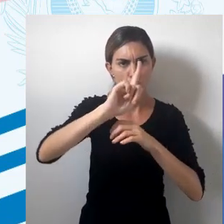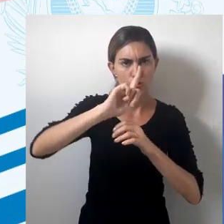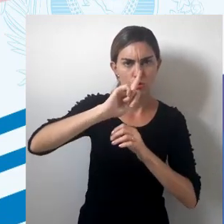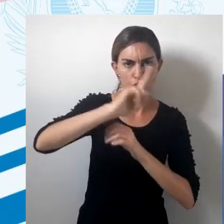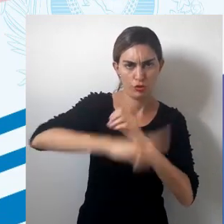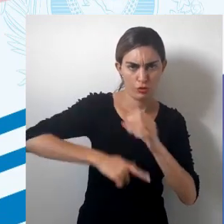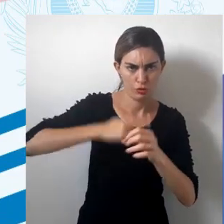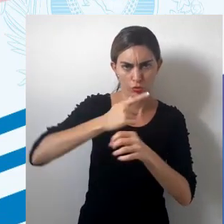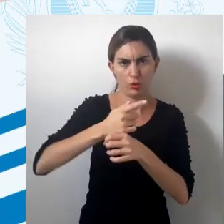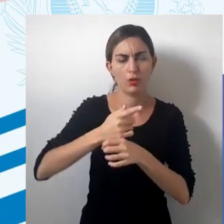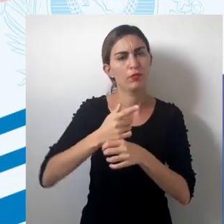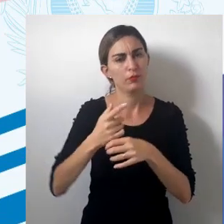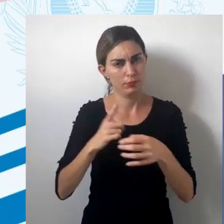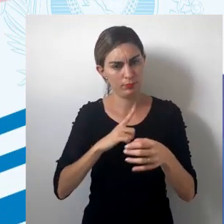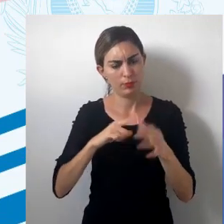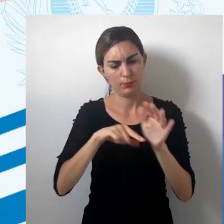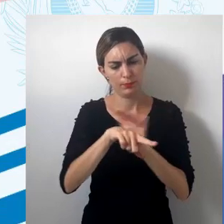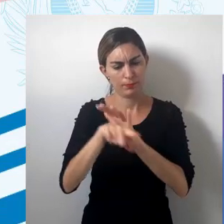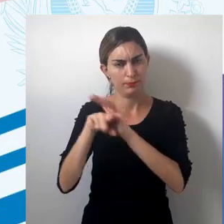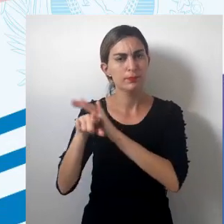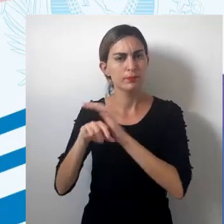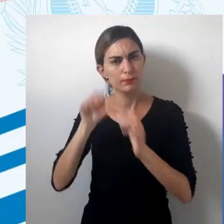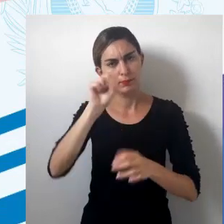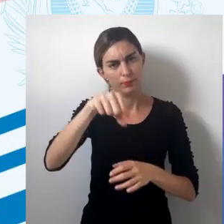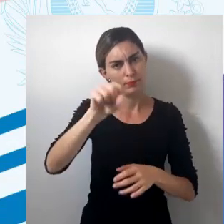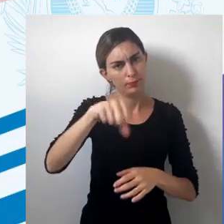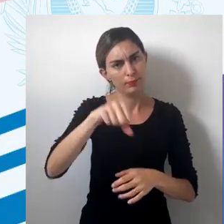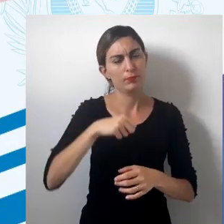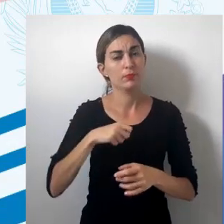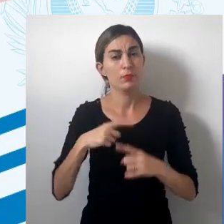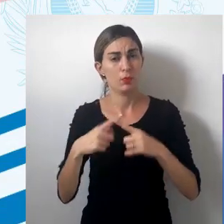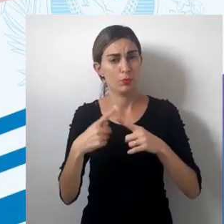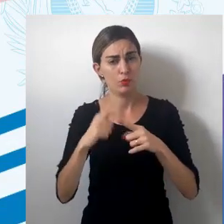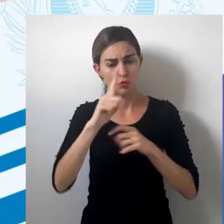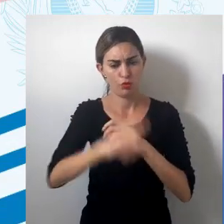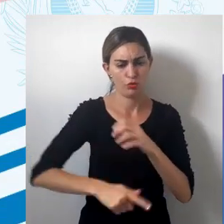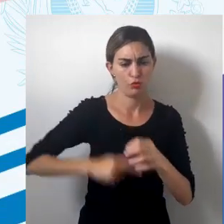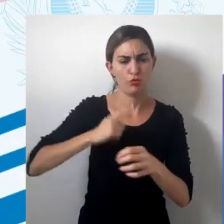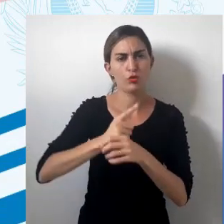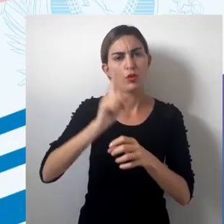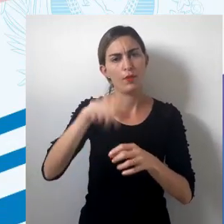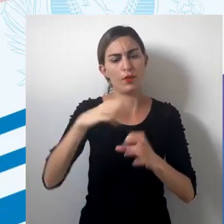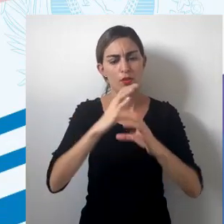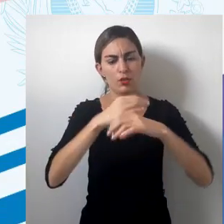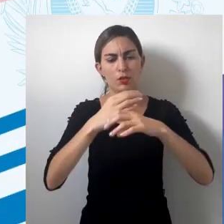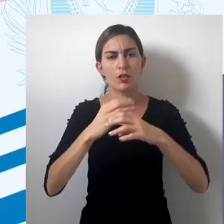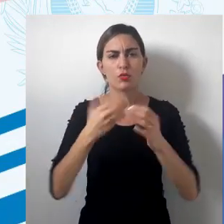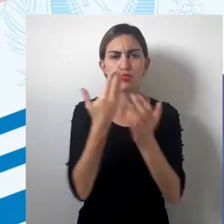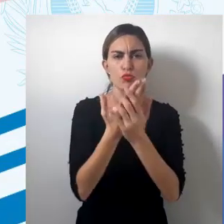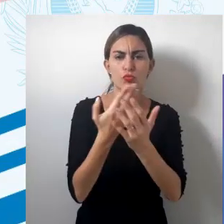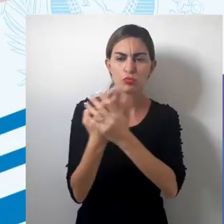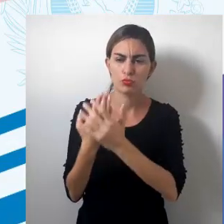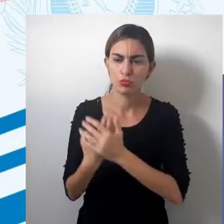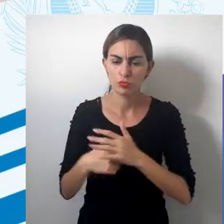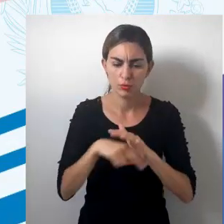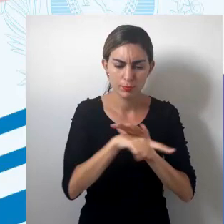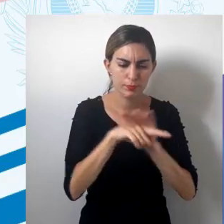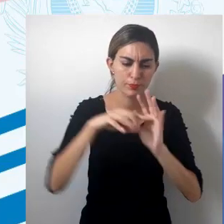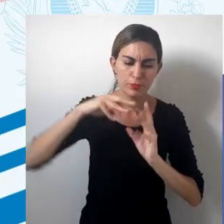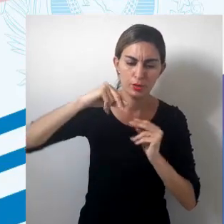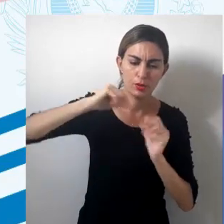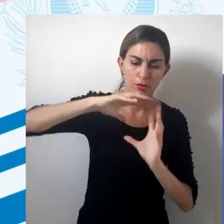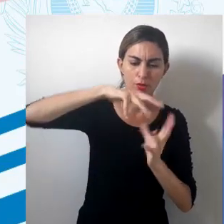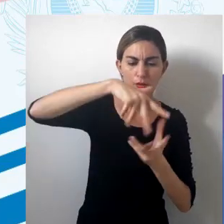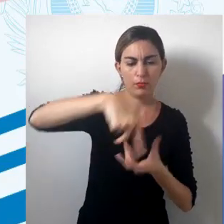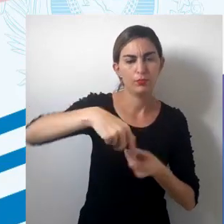espaço, essa análise, não é, desse espaço? Sim, porque a geografia é a ciência que analisa a dinâmica da Terra.